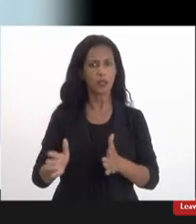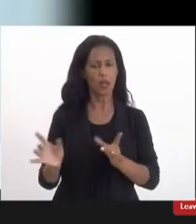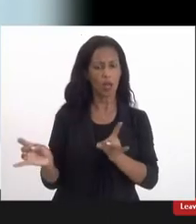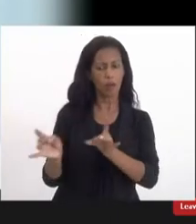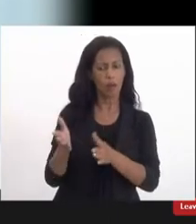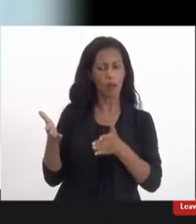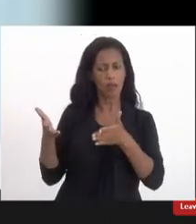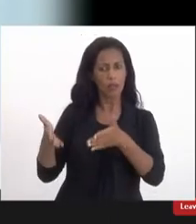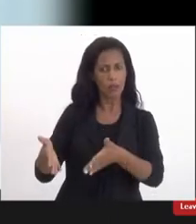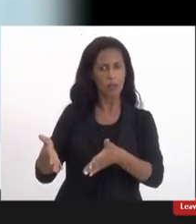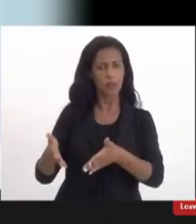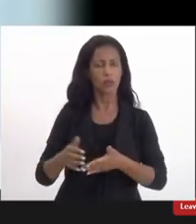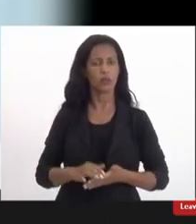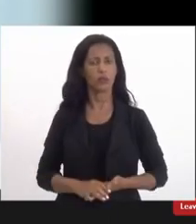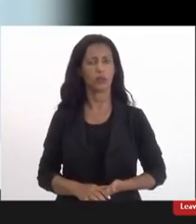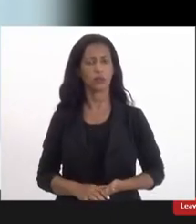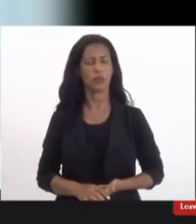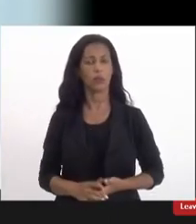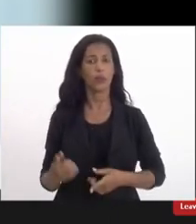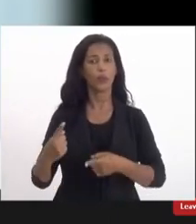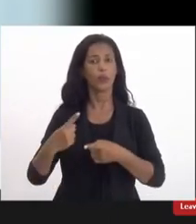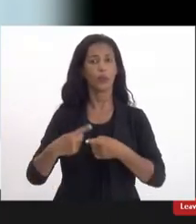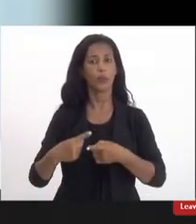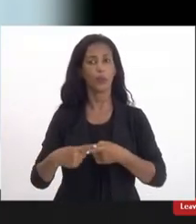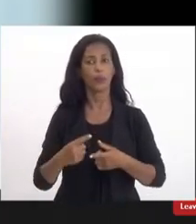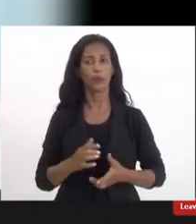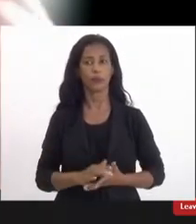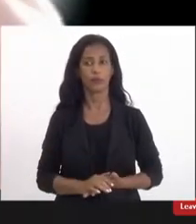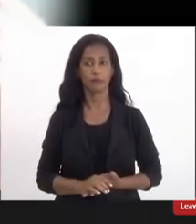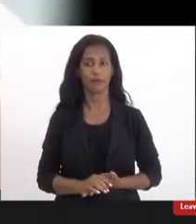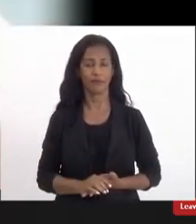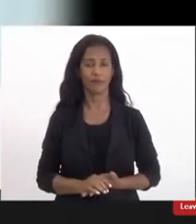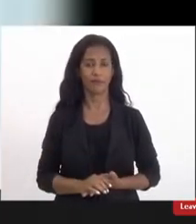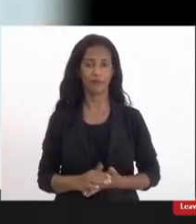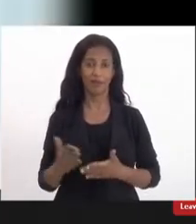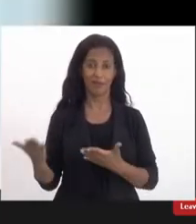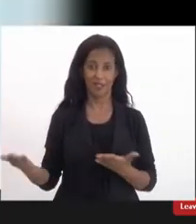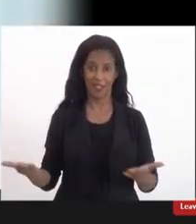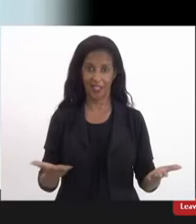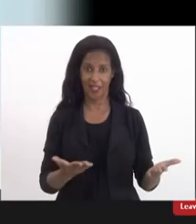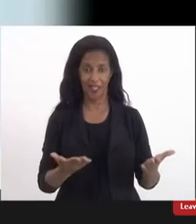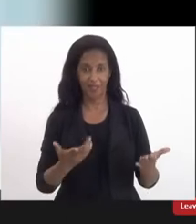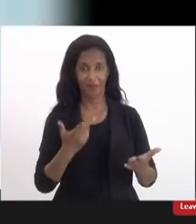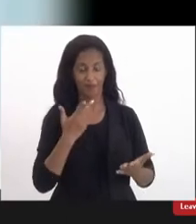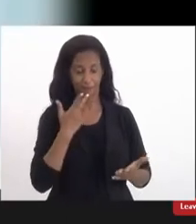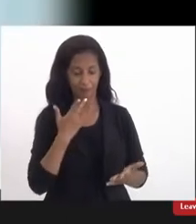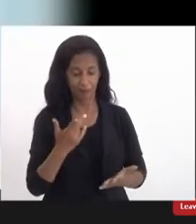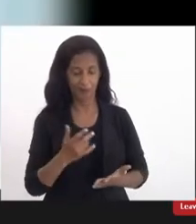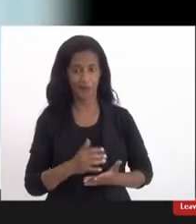nesse sentido é porque e aí eu vou tocar num ponto que